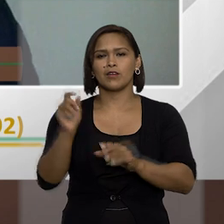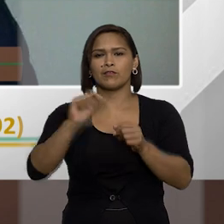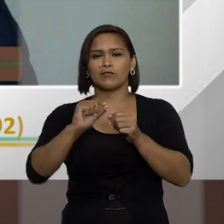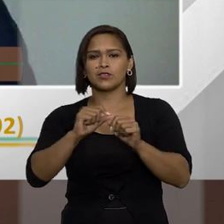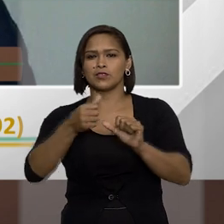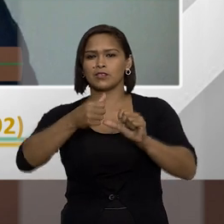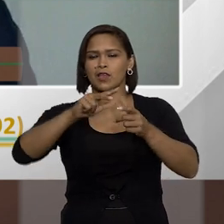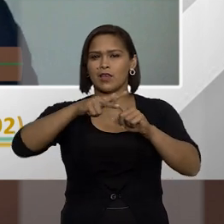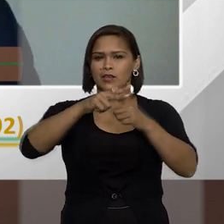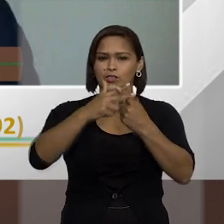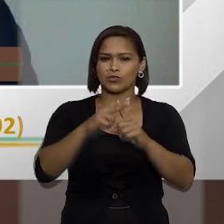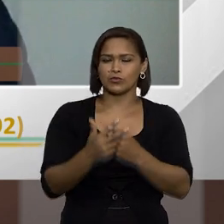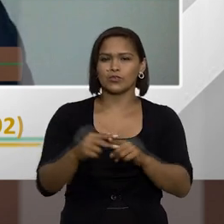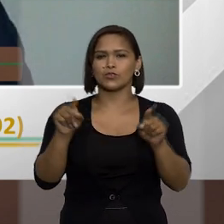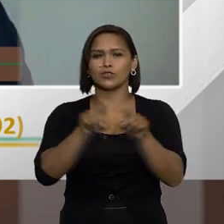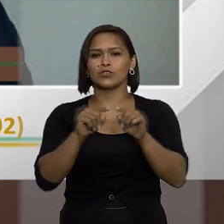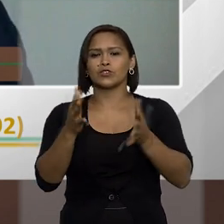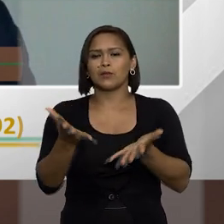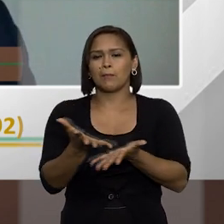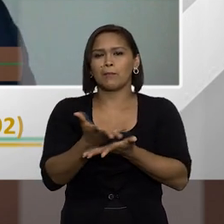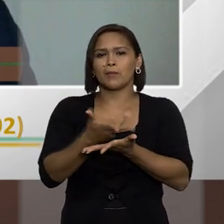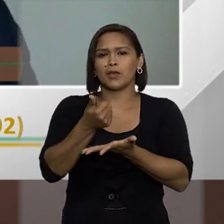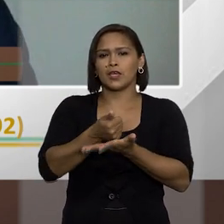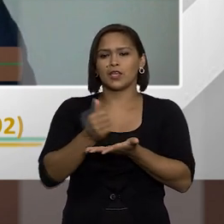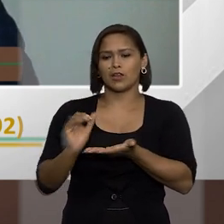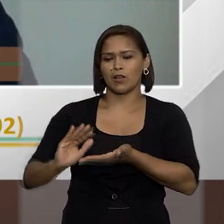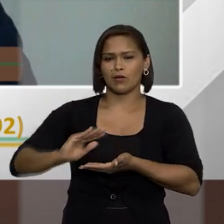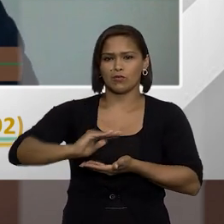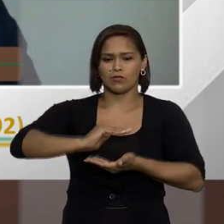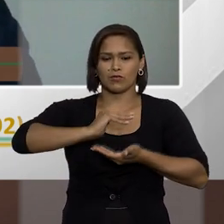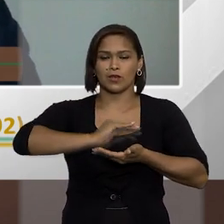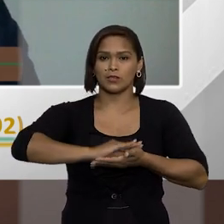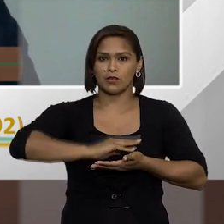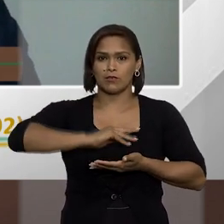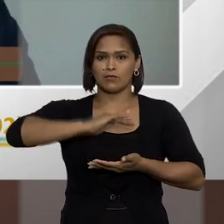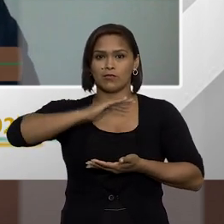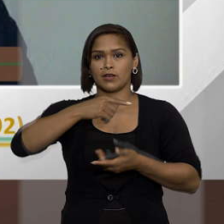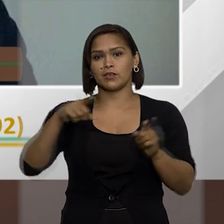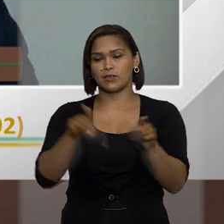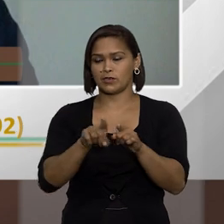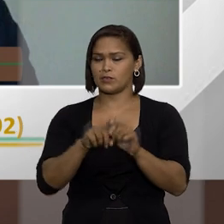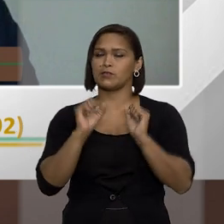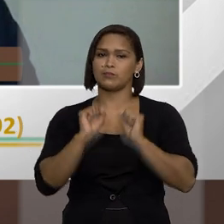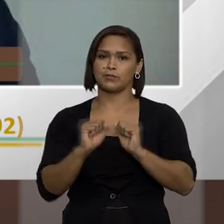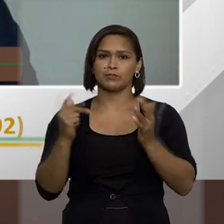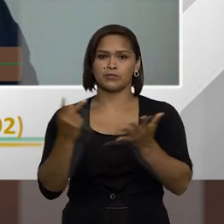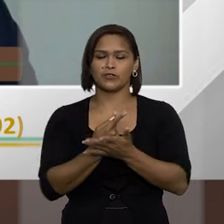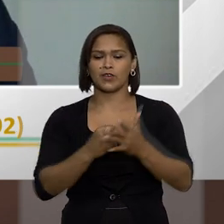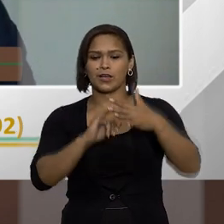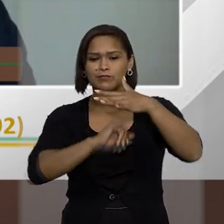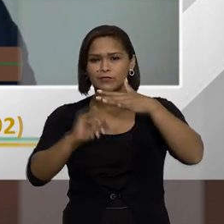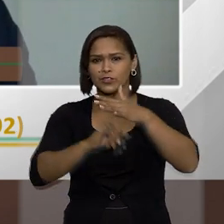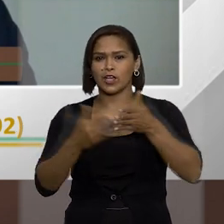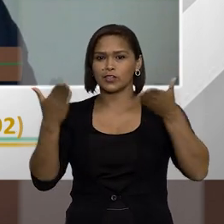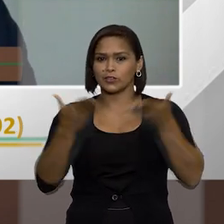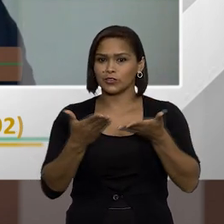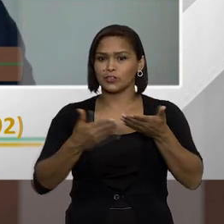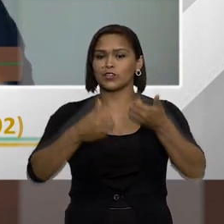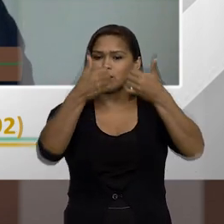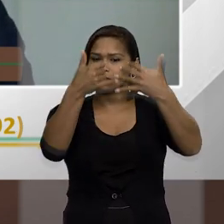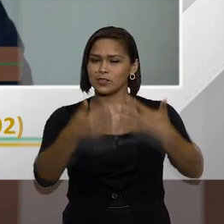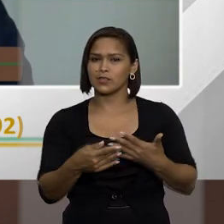ajustes né no sentido de aprimorar no sentido de colher uma série de subsídios né que várias entidades já